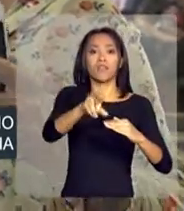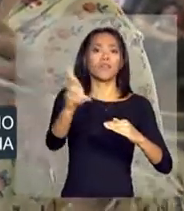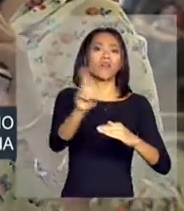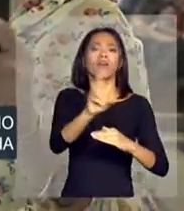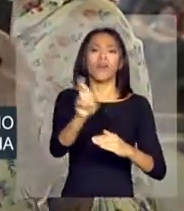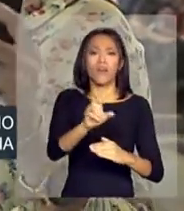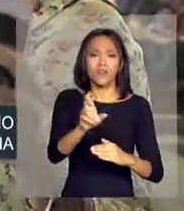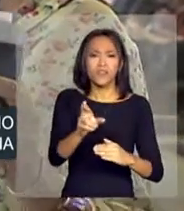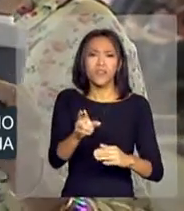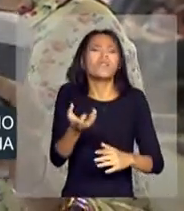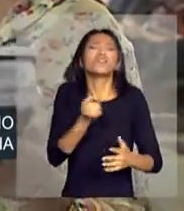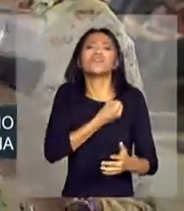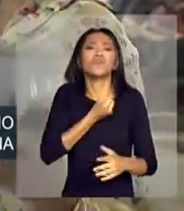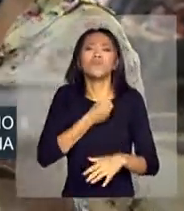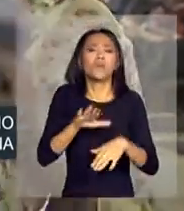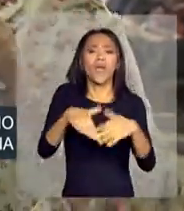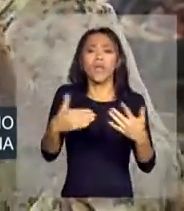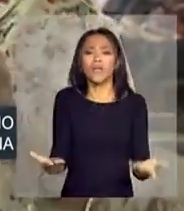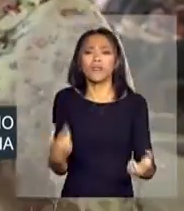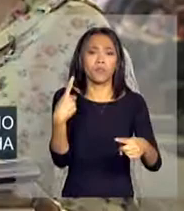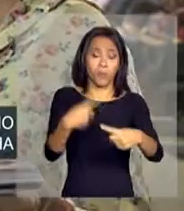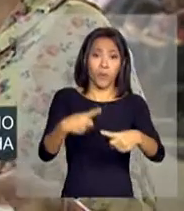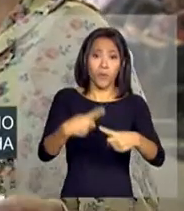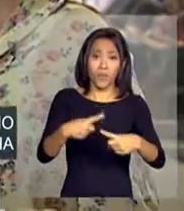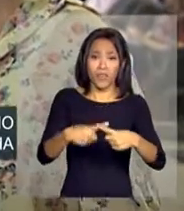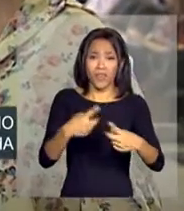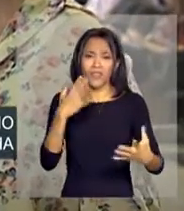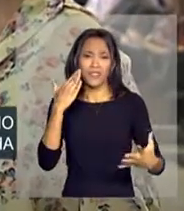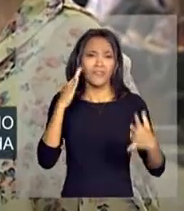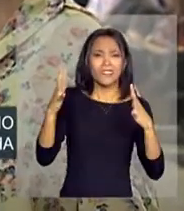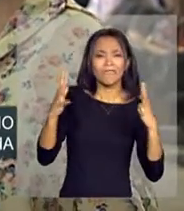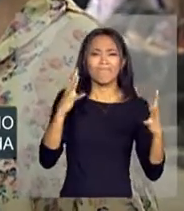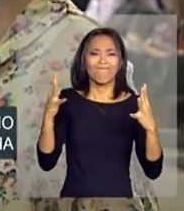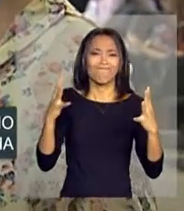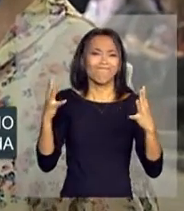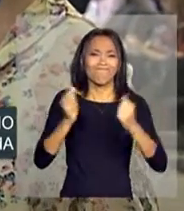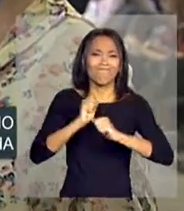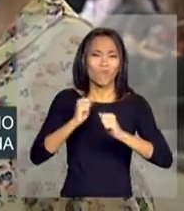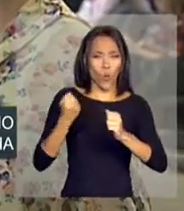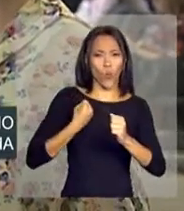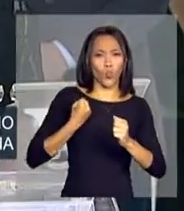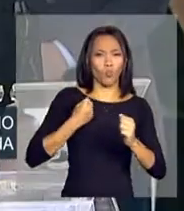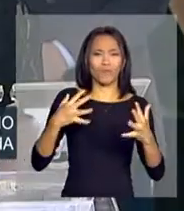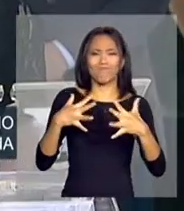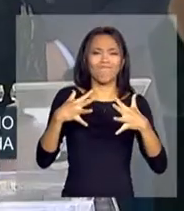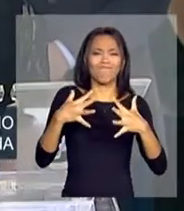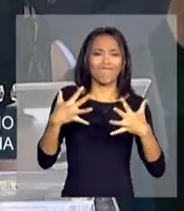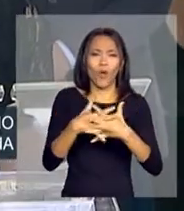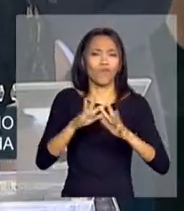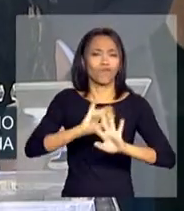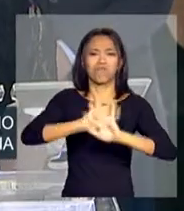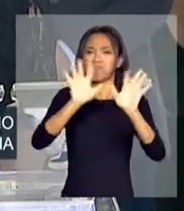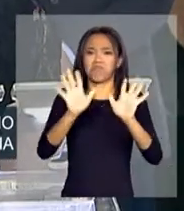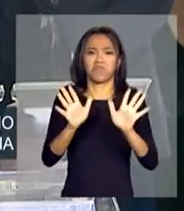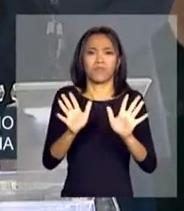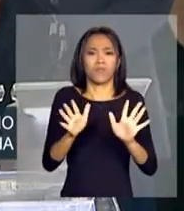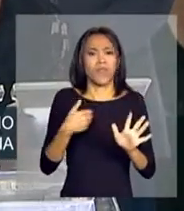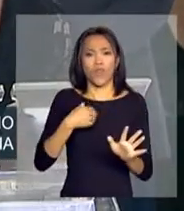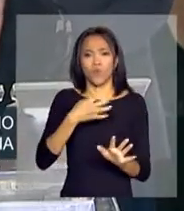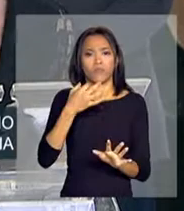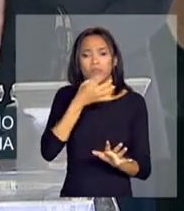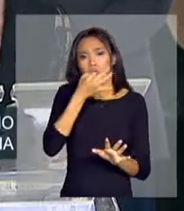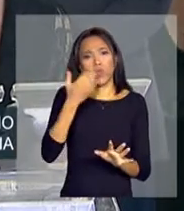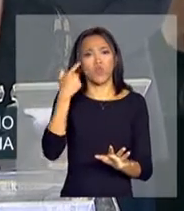capita. Eu queria saber que número é esse, porque é conflitante com o número que vocês passaram hoje. Não vou saber te